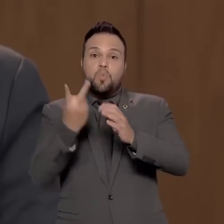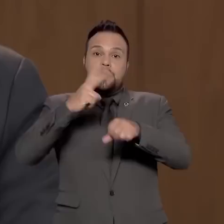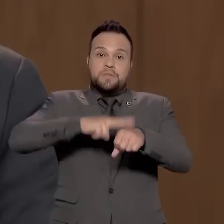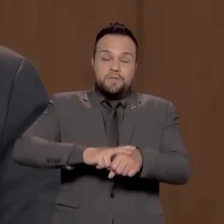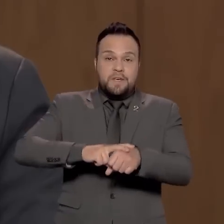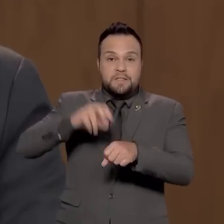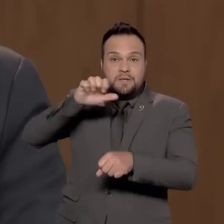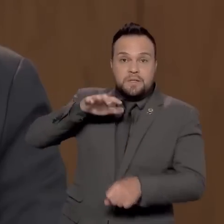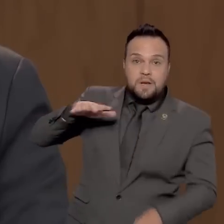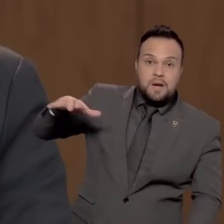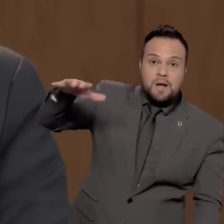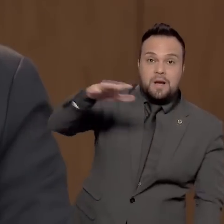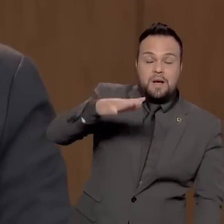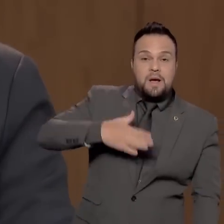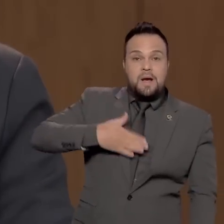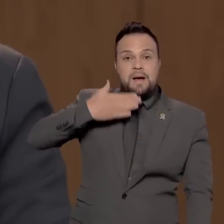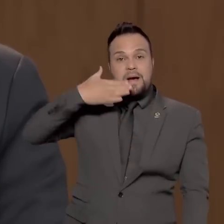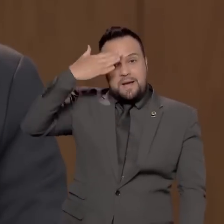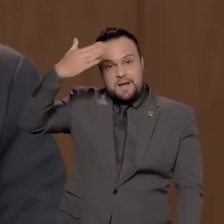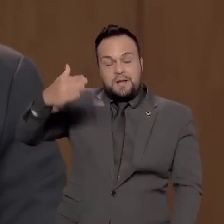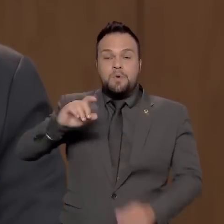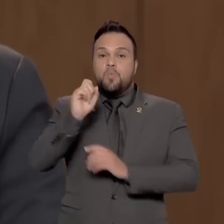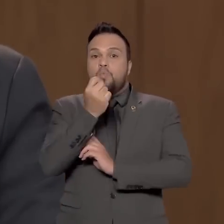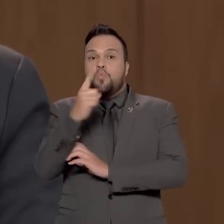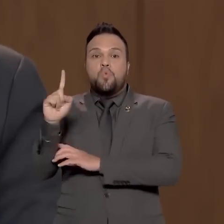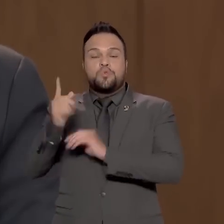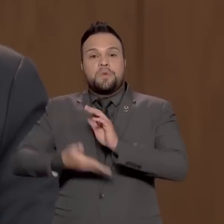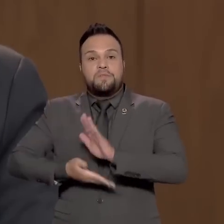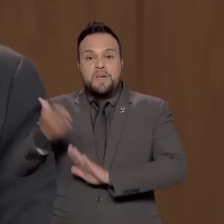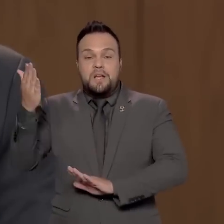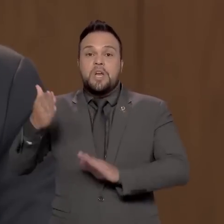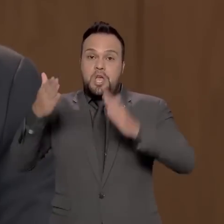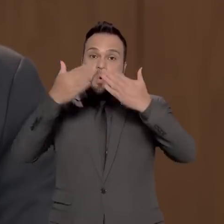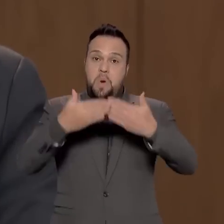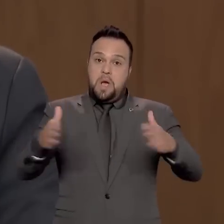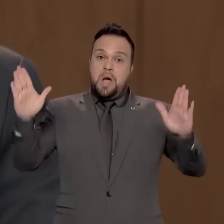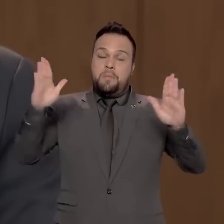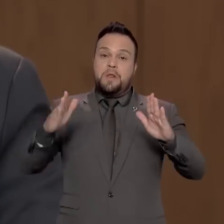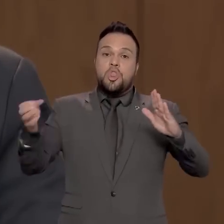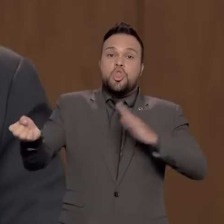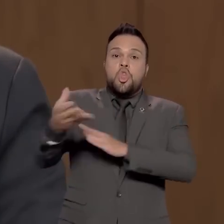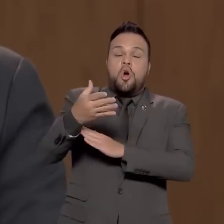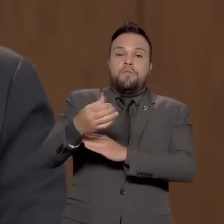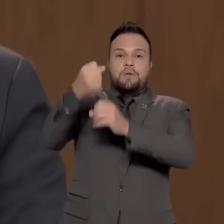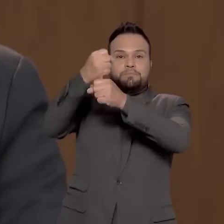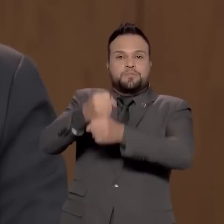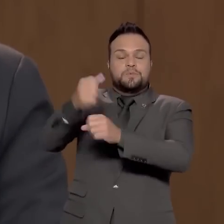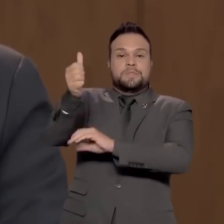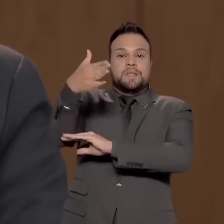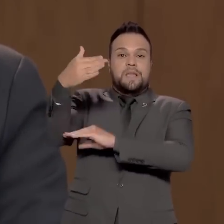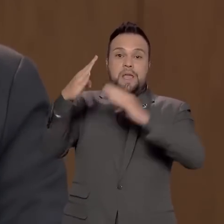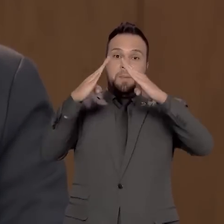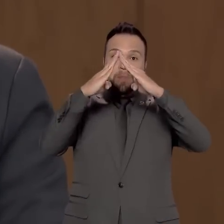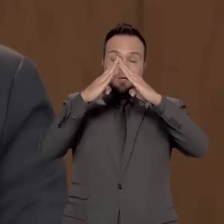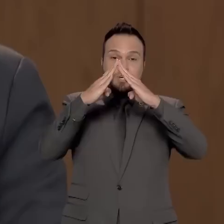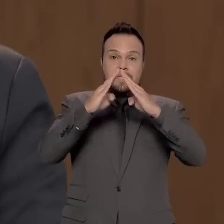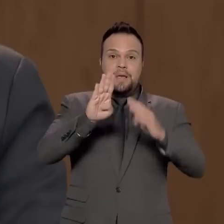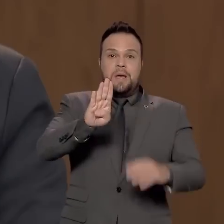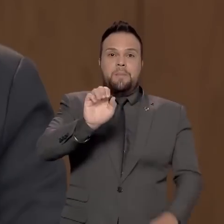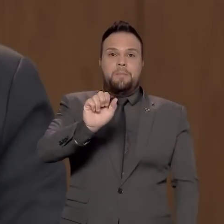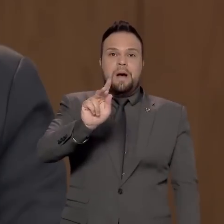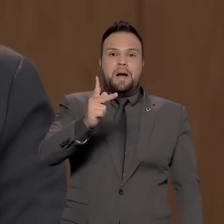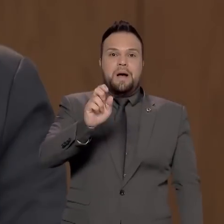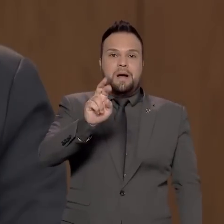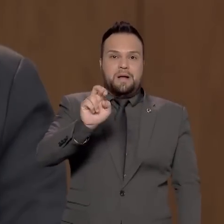mandato, a região do Golfo. Em minha última viagem, inaugurei uma nova embaixada no Bahrein. Contamos, hoje,